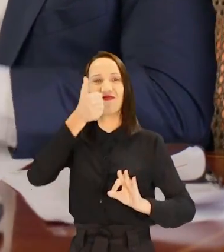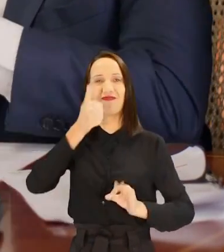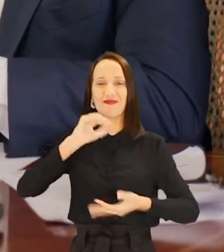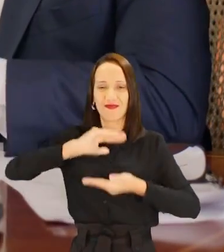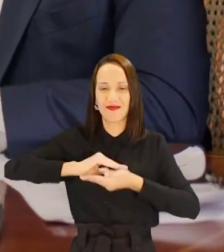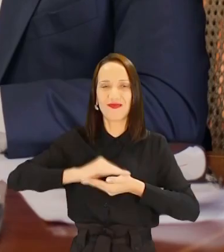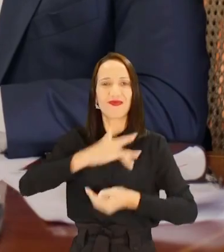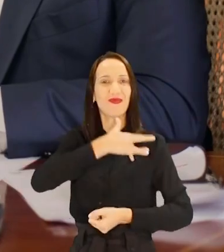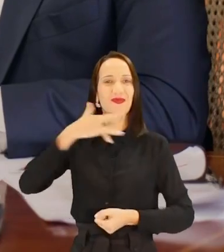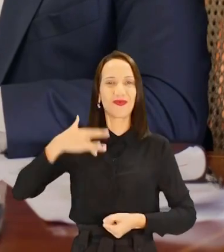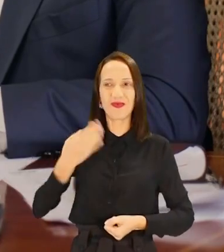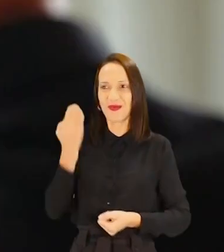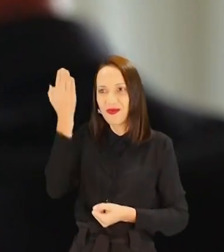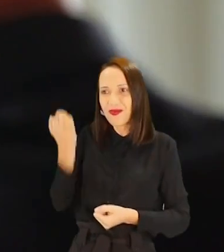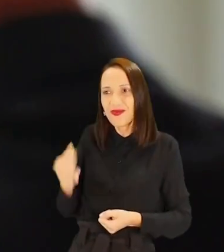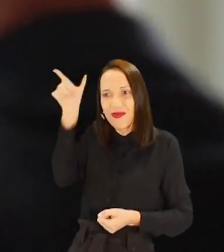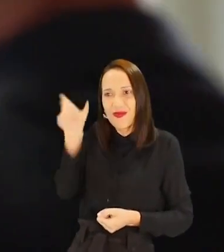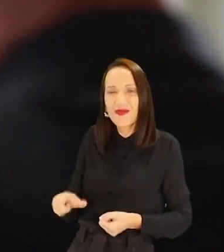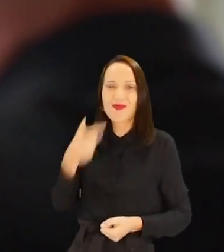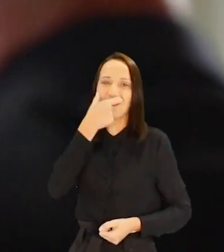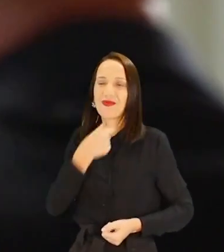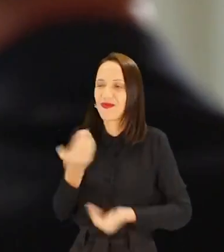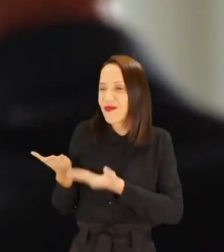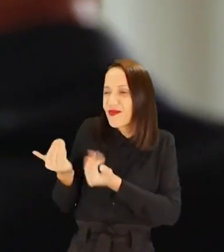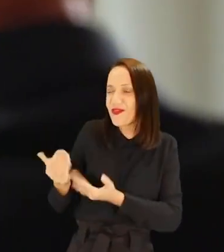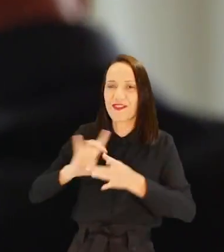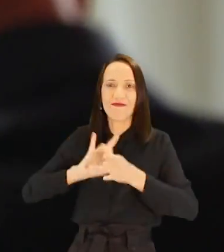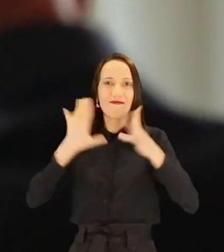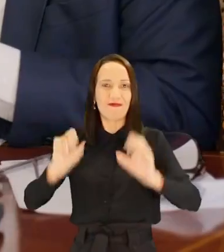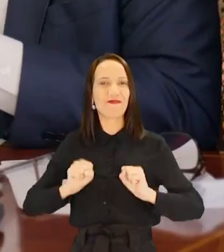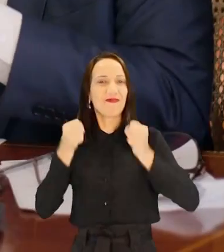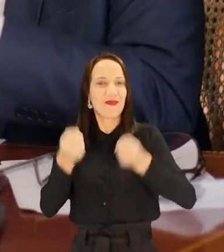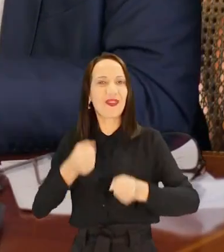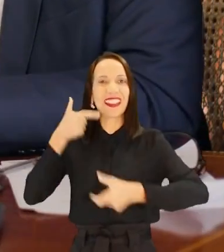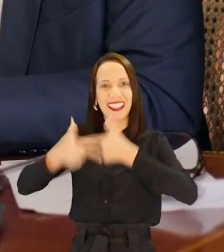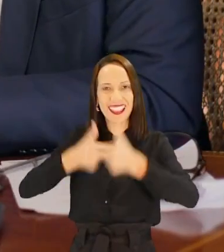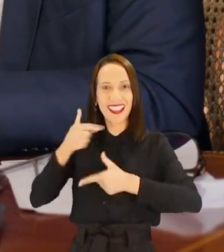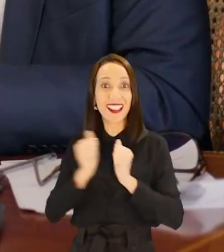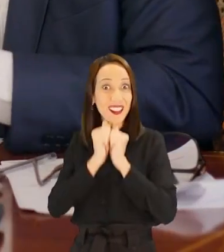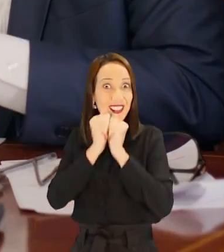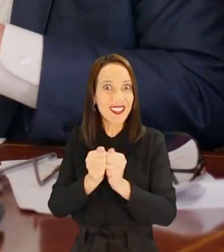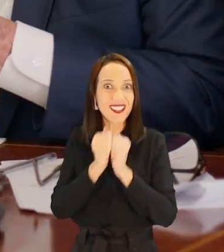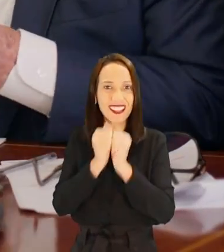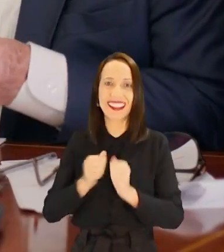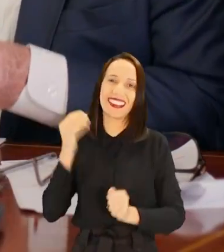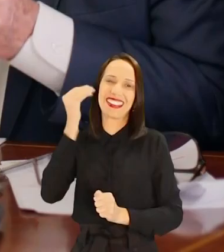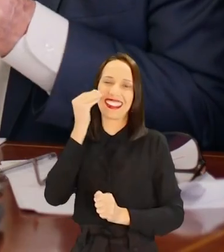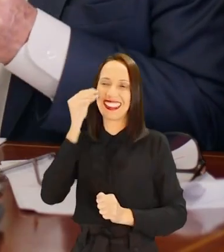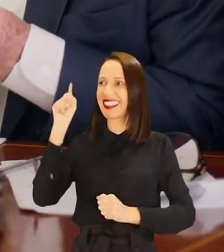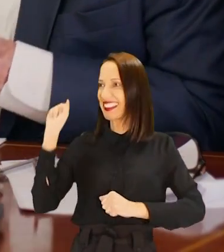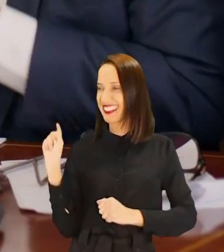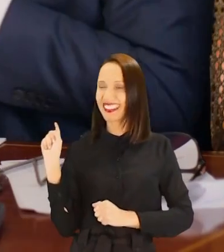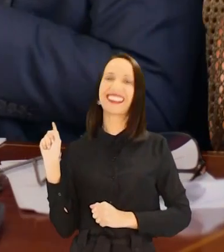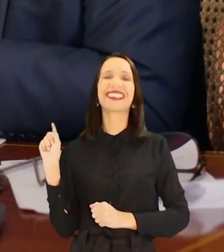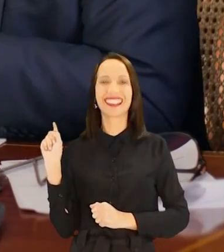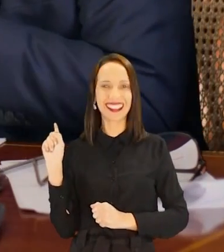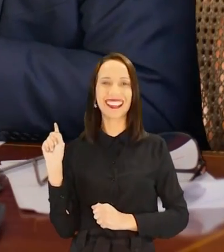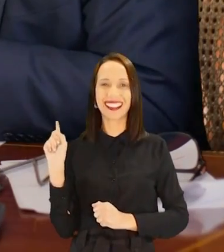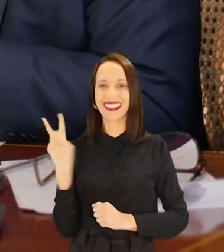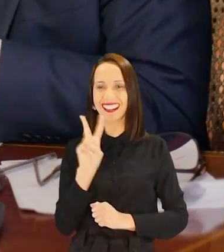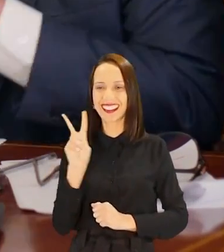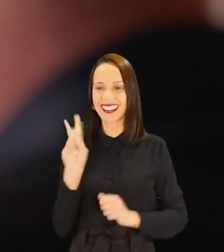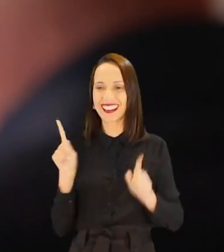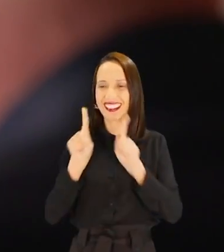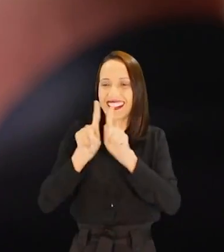extraordinária do pouco a tempo da saúde. Você, com a tua jovialidade, com a tua disposição de trabalho, junto com a experiência da